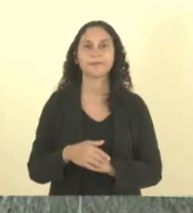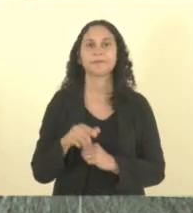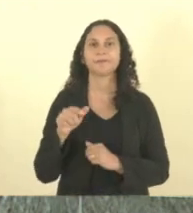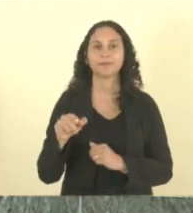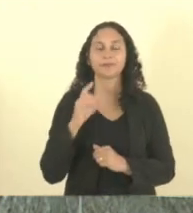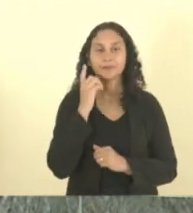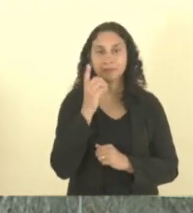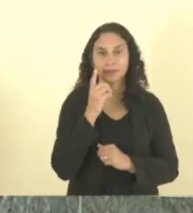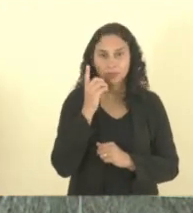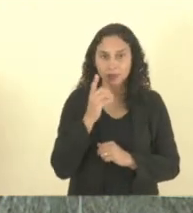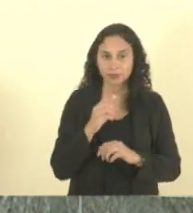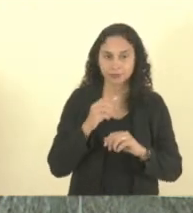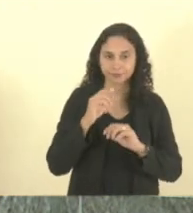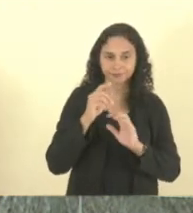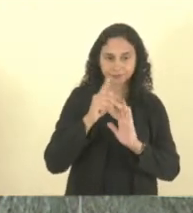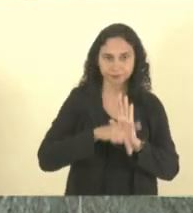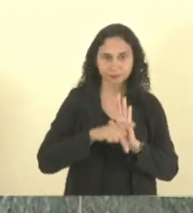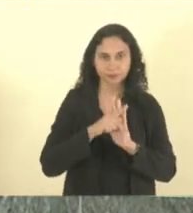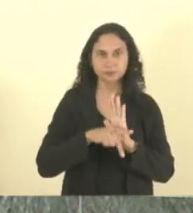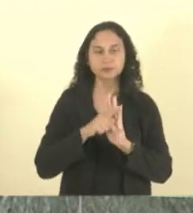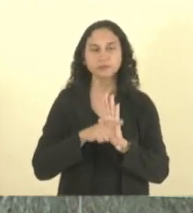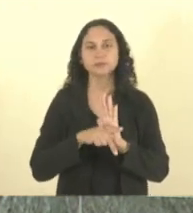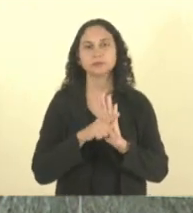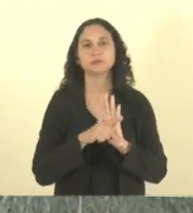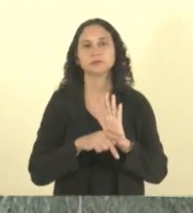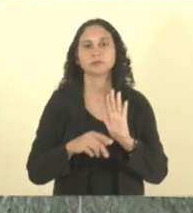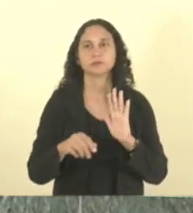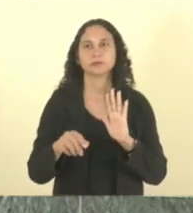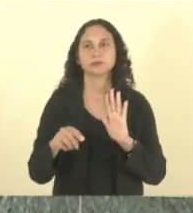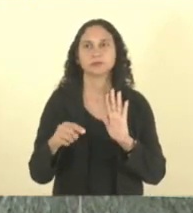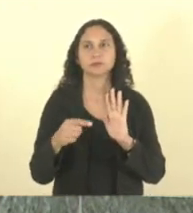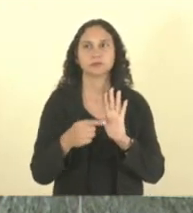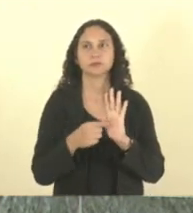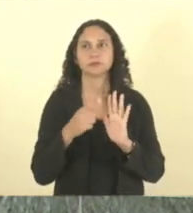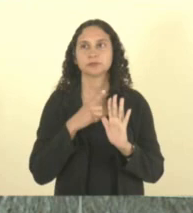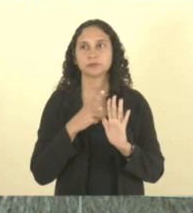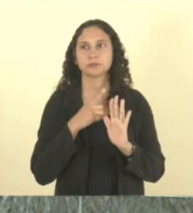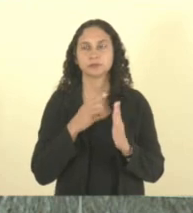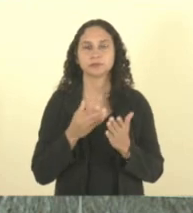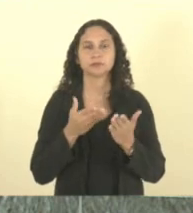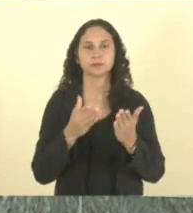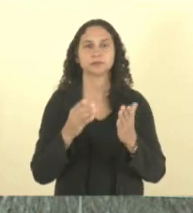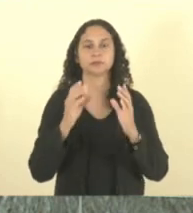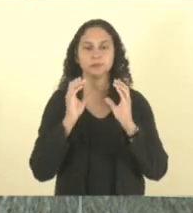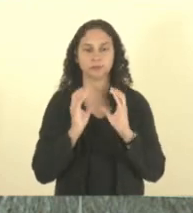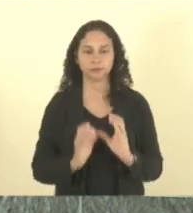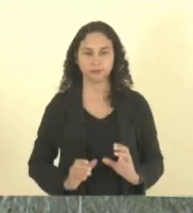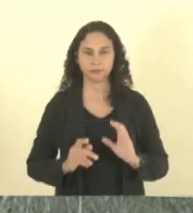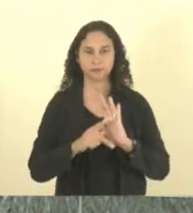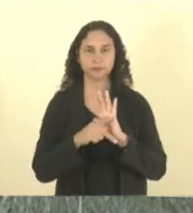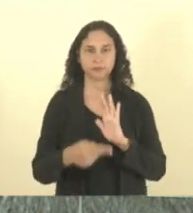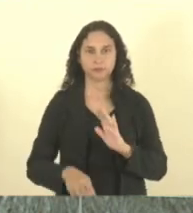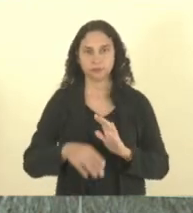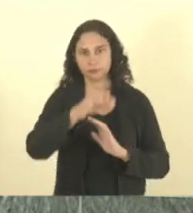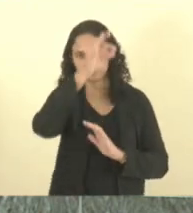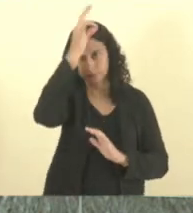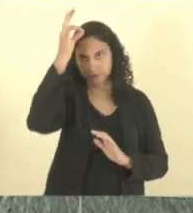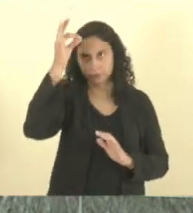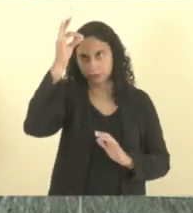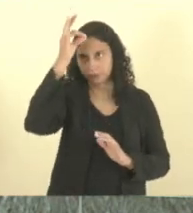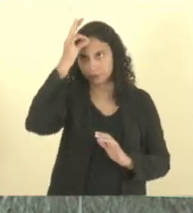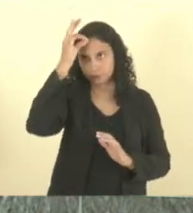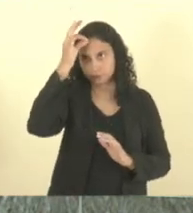Gandini, acrescentando o anexo único de Decreto Legislativo 148, concedendo o título de cidadão Espírito Santense a Estilac